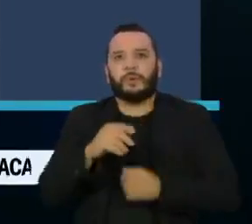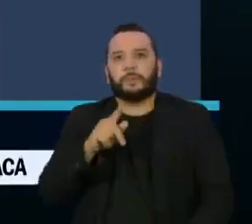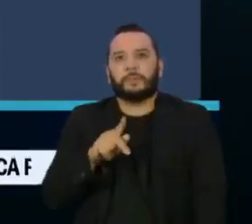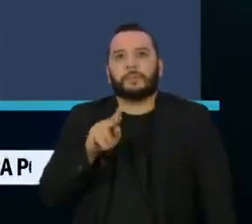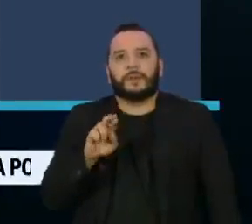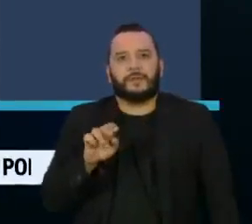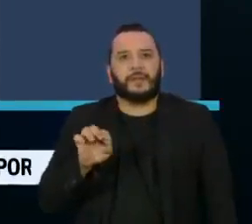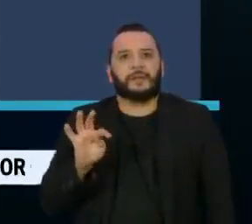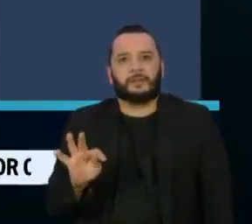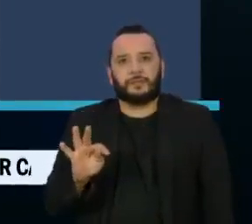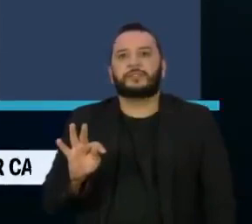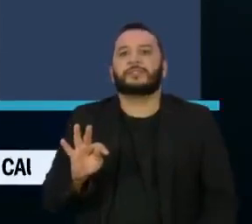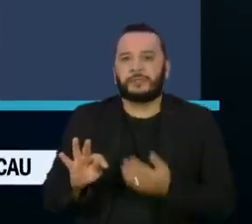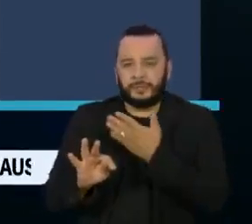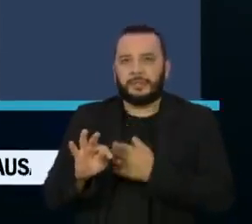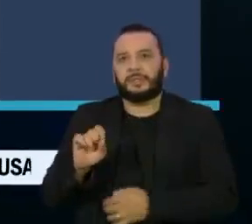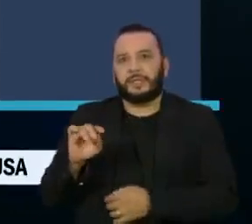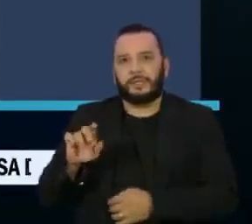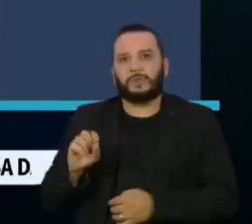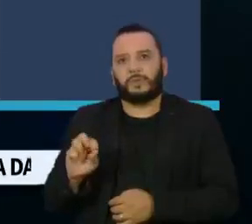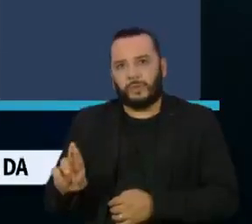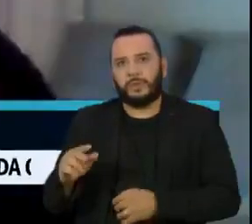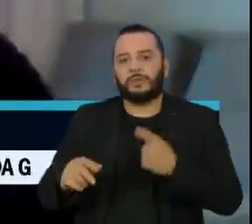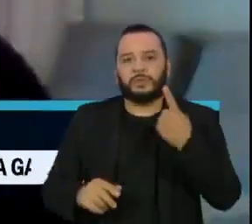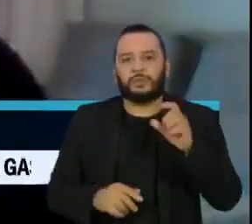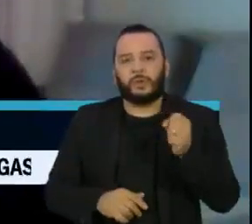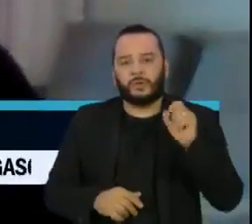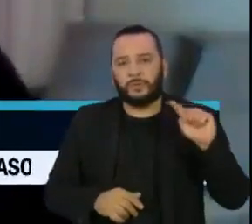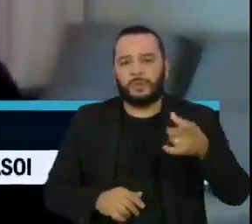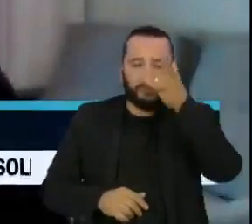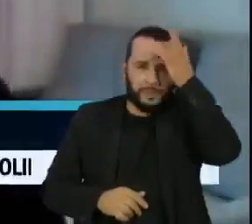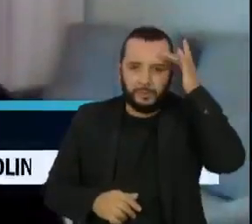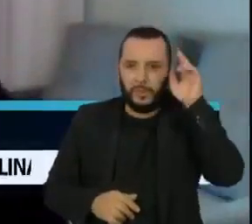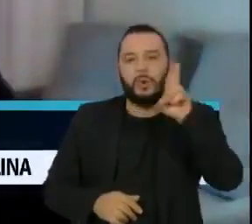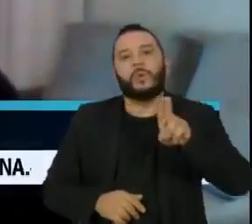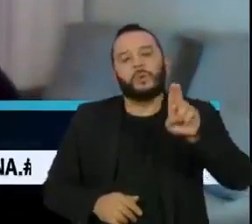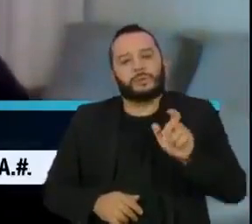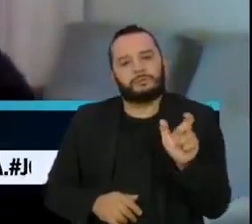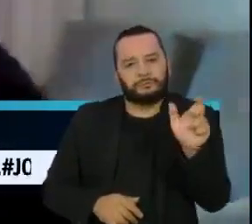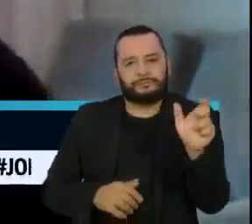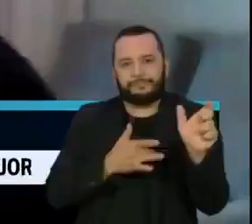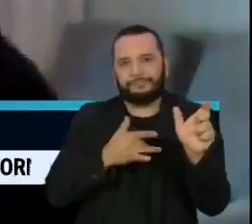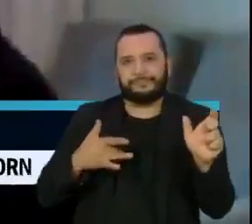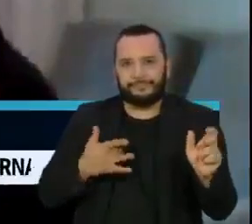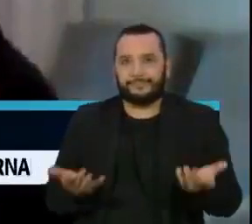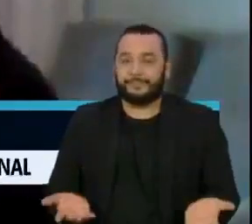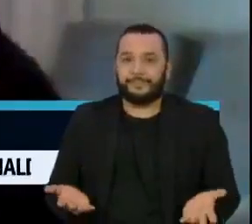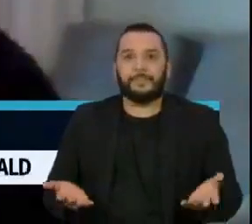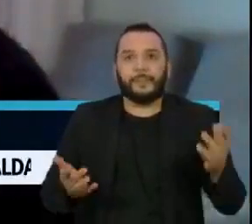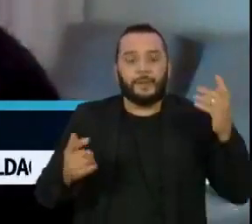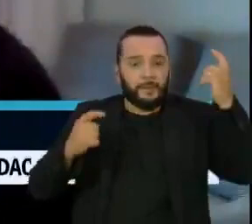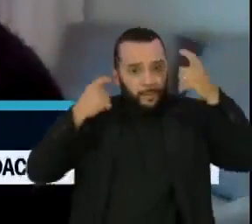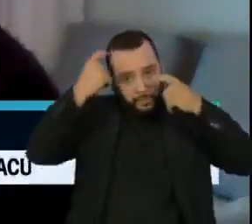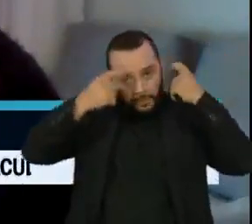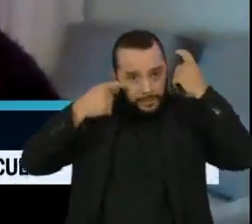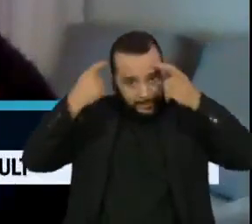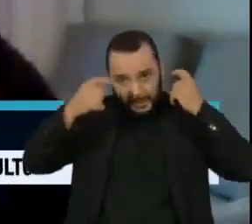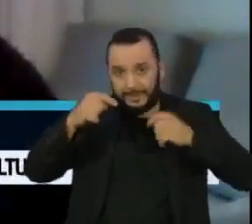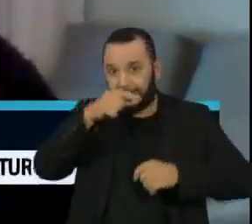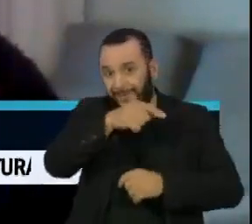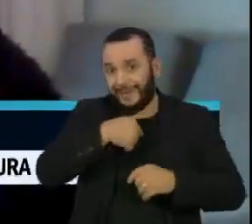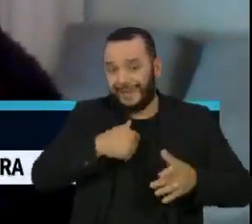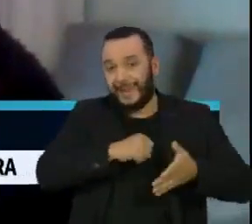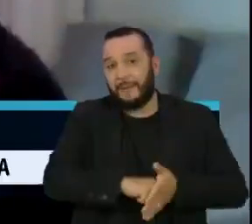Senior, com 18 mil beneficiários do plano de saúde. A preocupação é no caso da empresa ou da operadora sofrer alguma